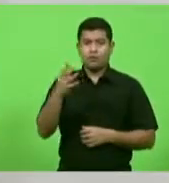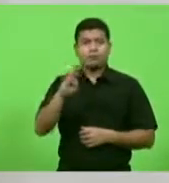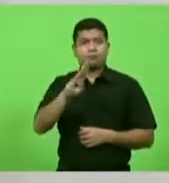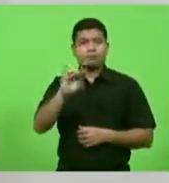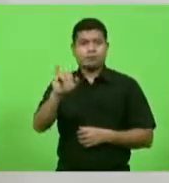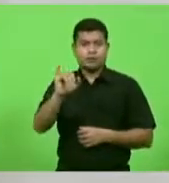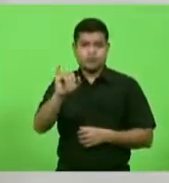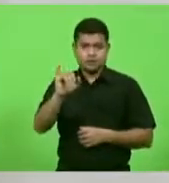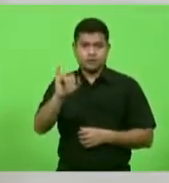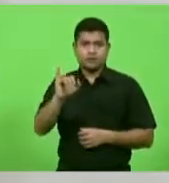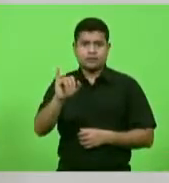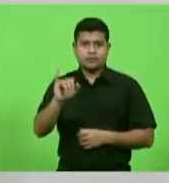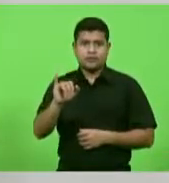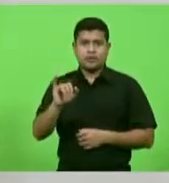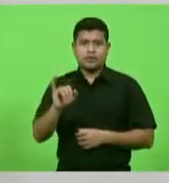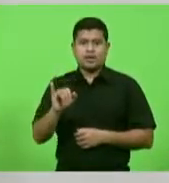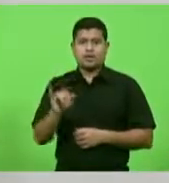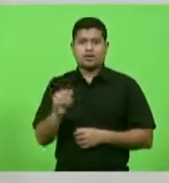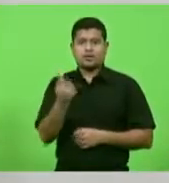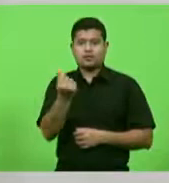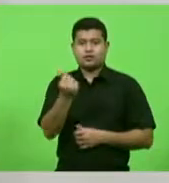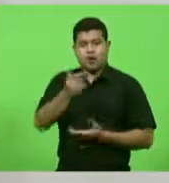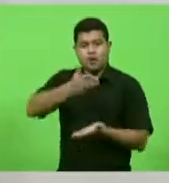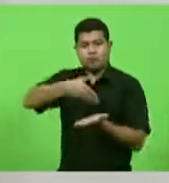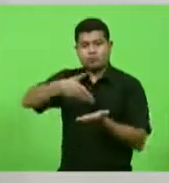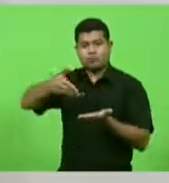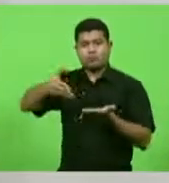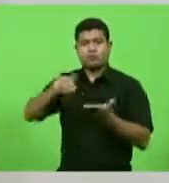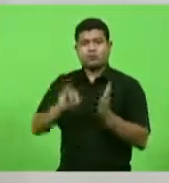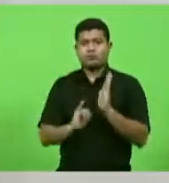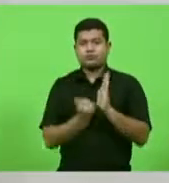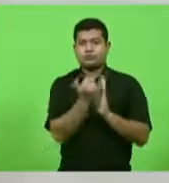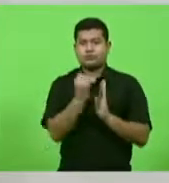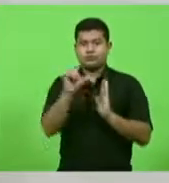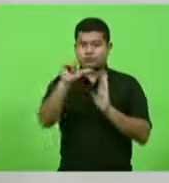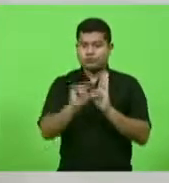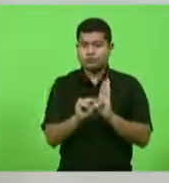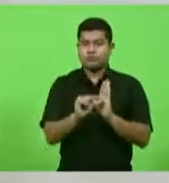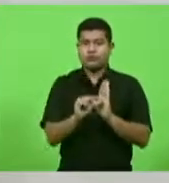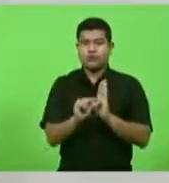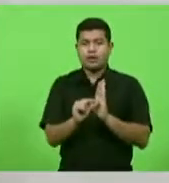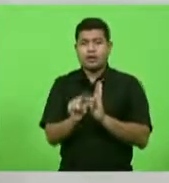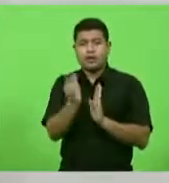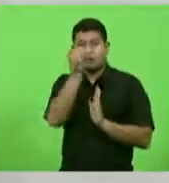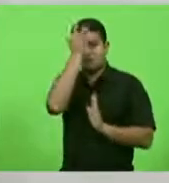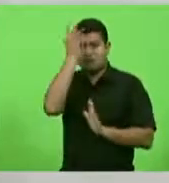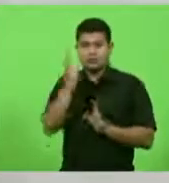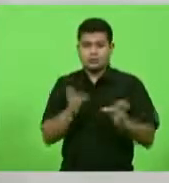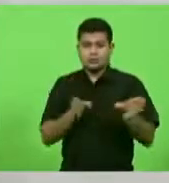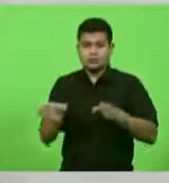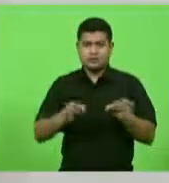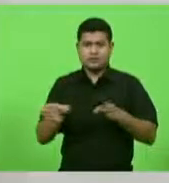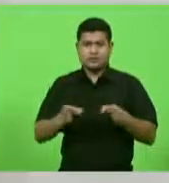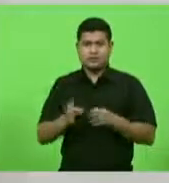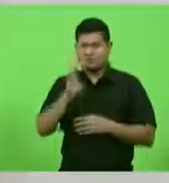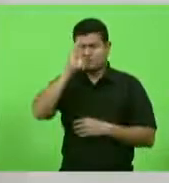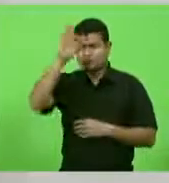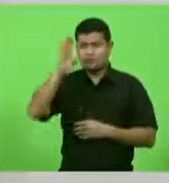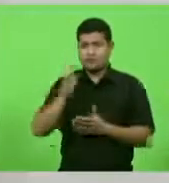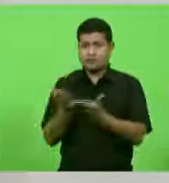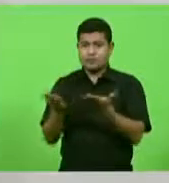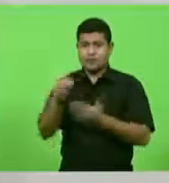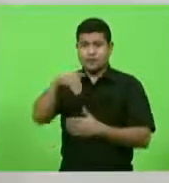em linhas de crédito com juros reduzidos e acesso facilitado, principalmente para micro e pequena empresa